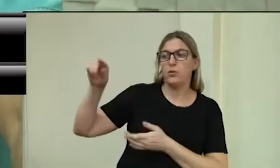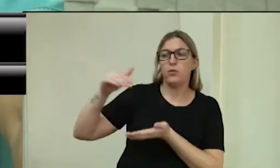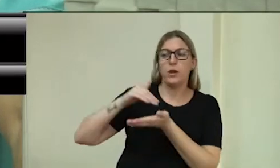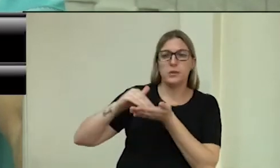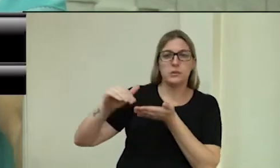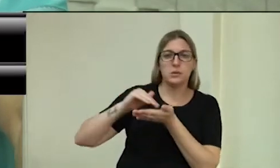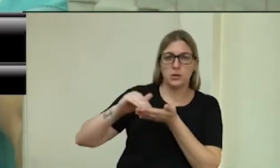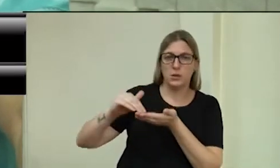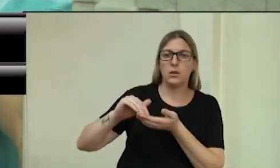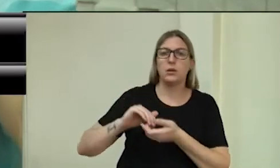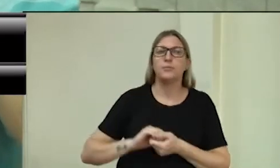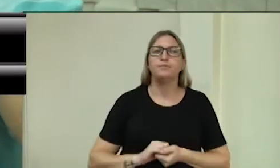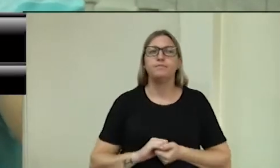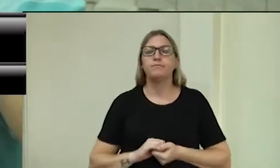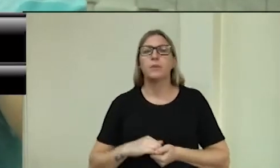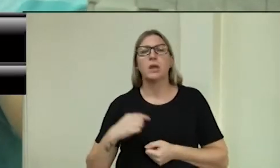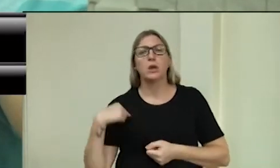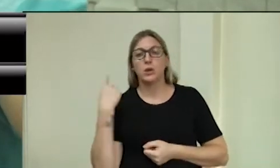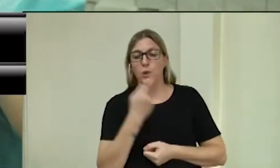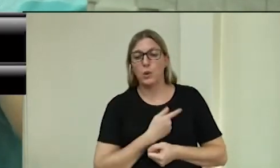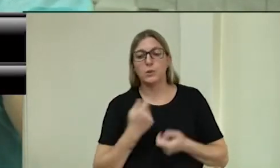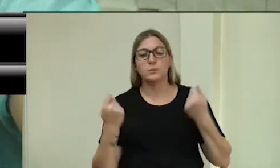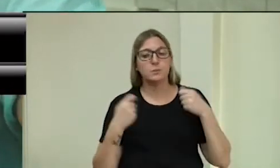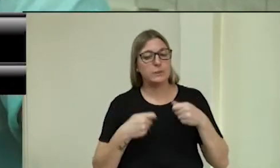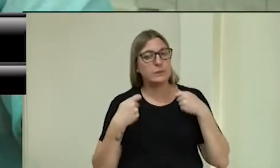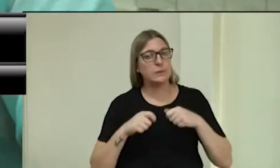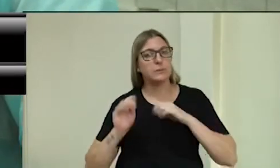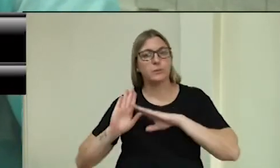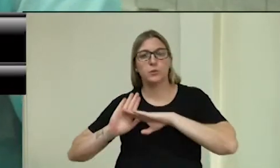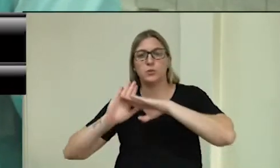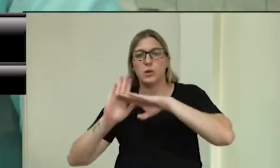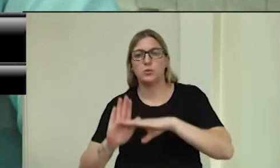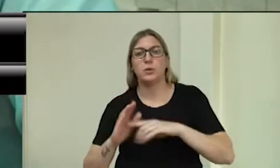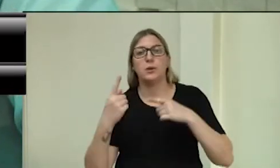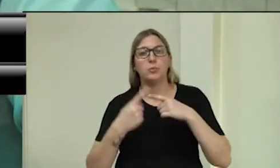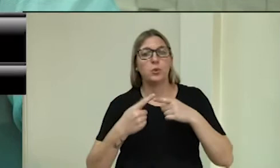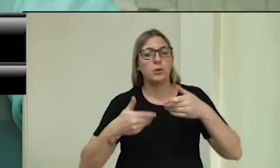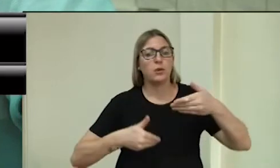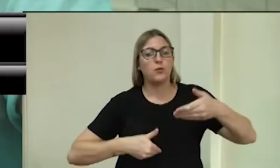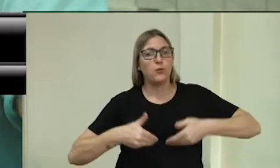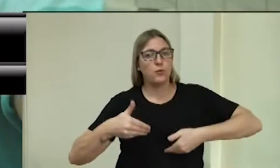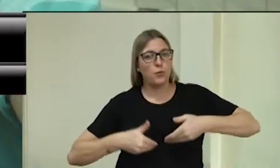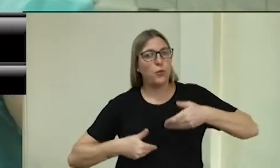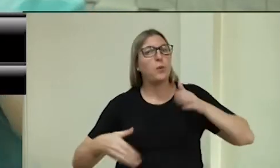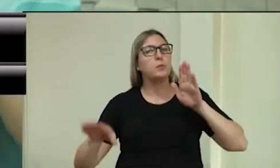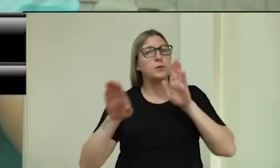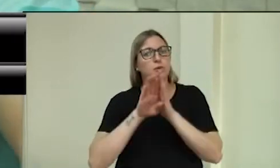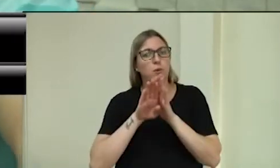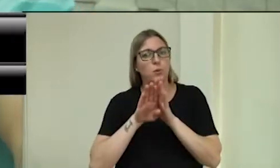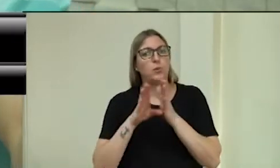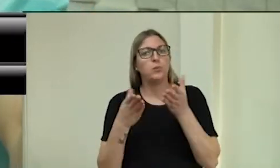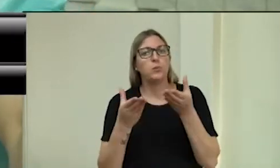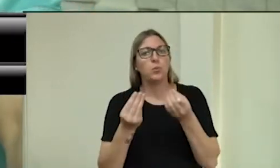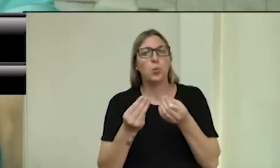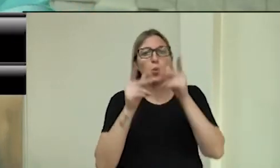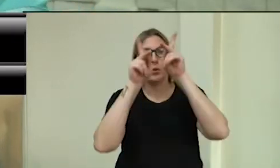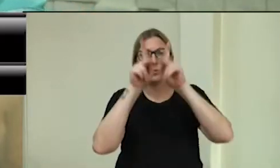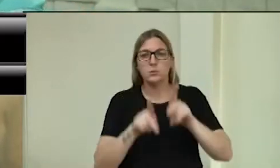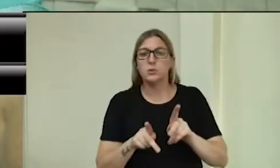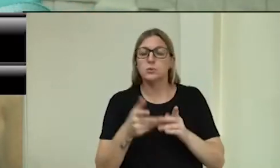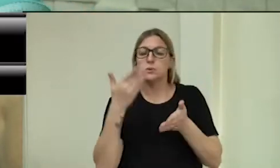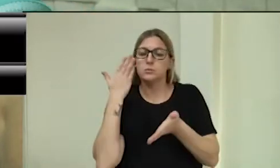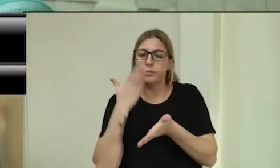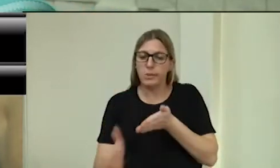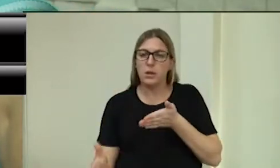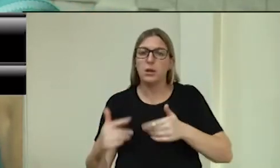fome, ela está aí, pessoal. Muita gente perdeu o seu emprego, muita gente que trabalhava por conta não tem